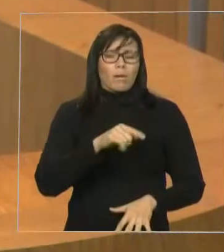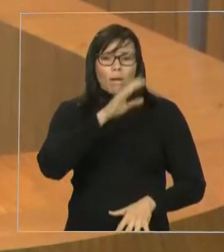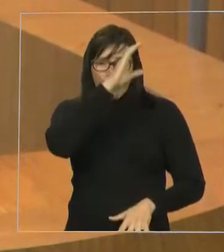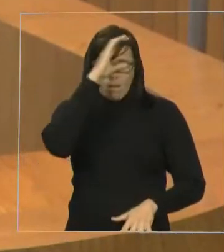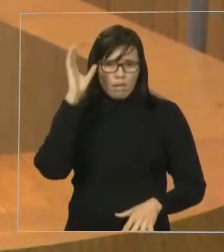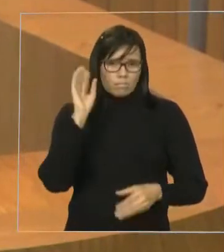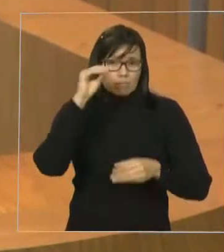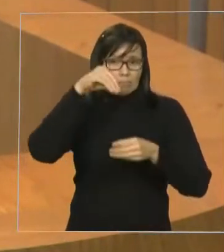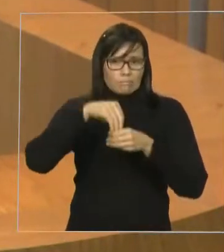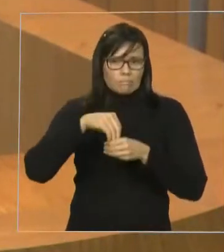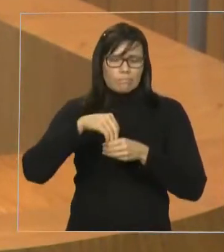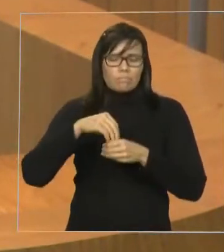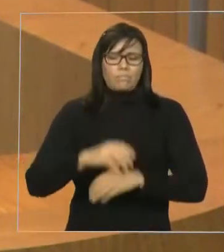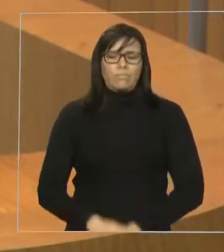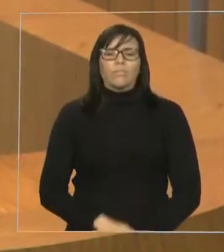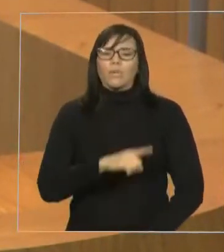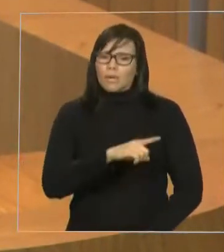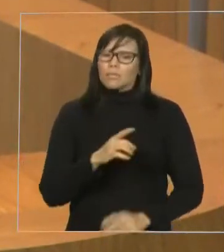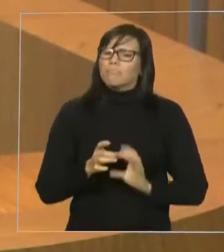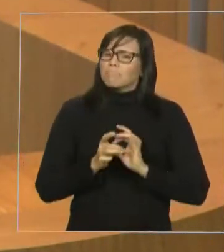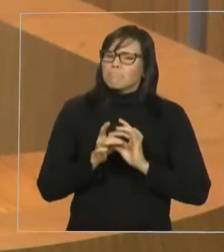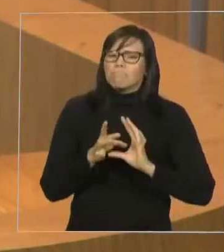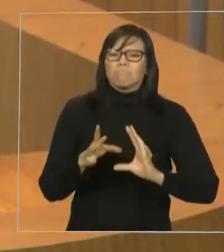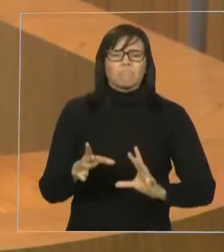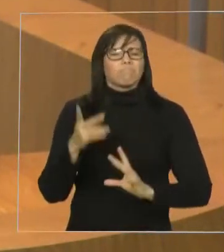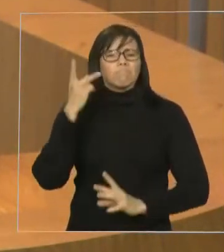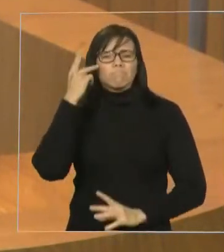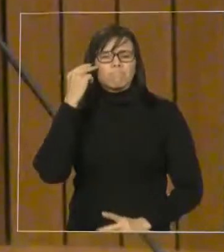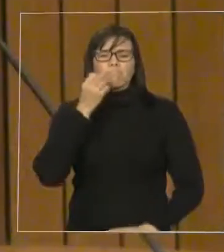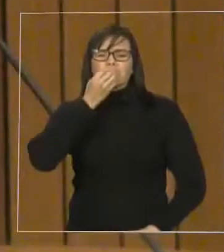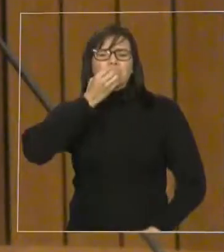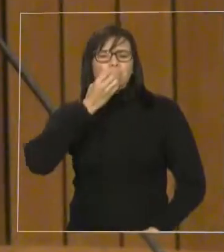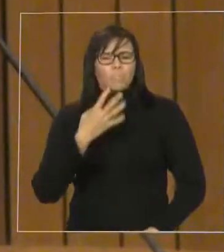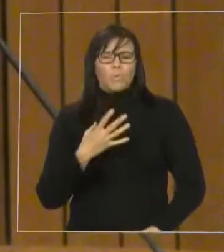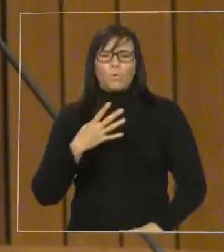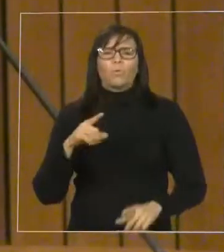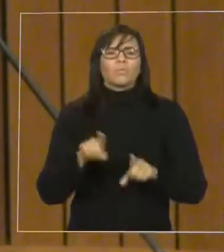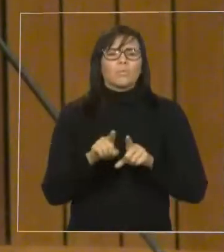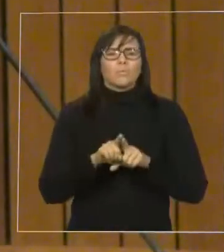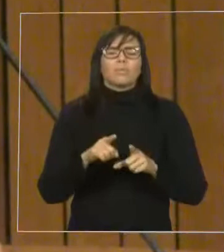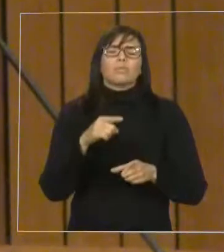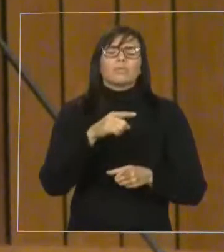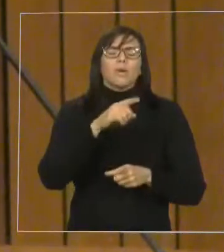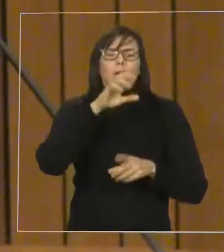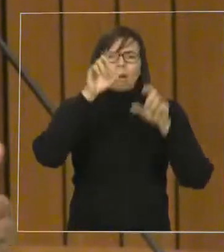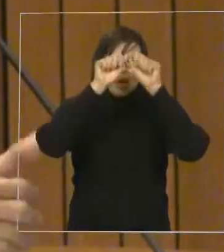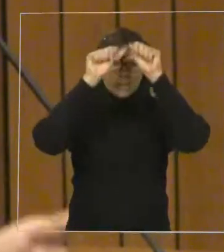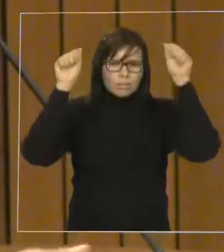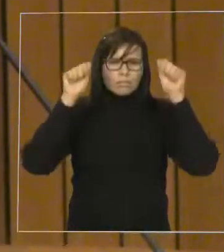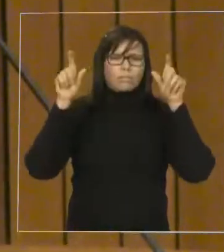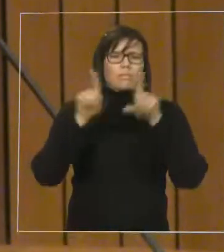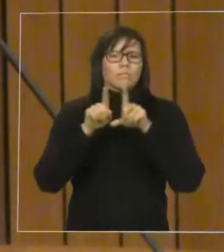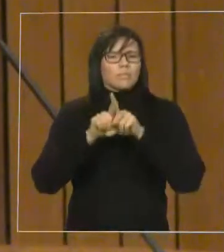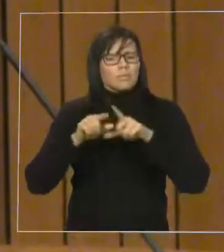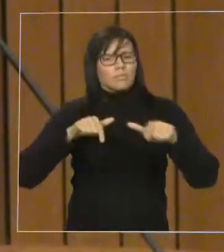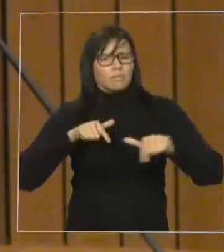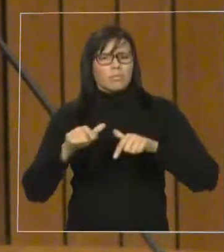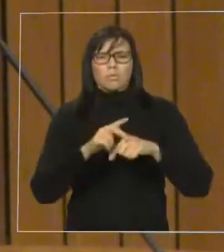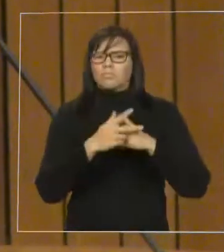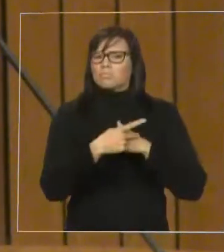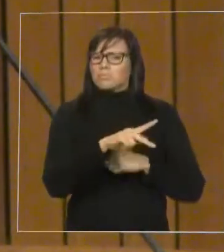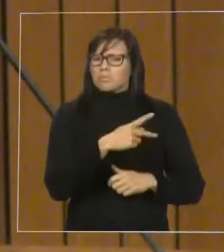ele cede o espaço da Câmara Municipal, com todos os seus assessores, servidores, funcionários,